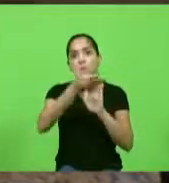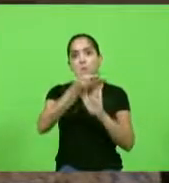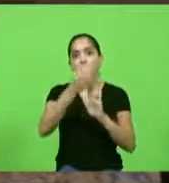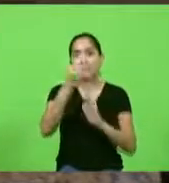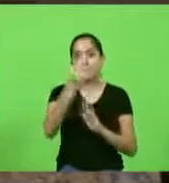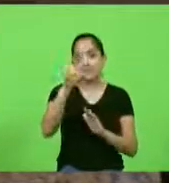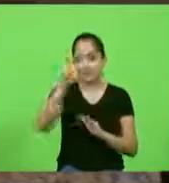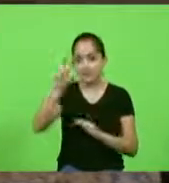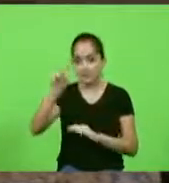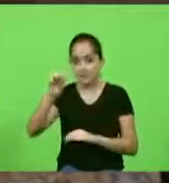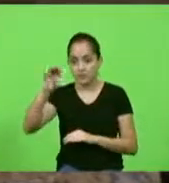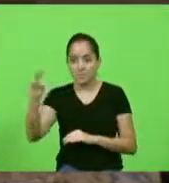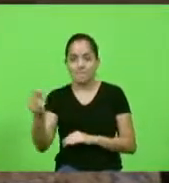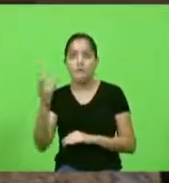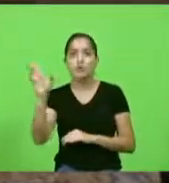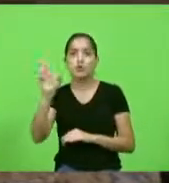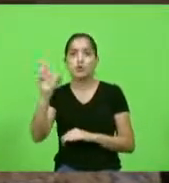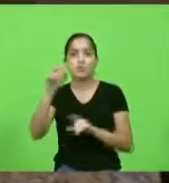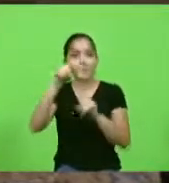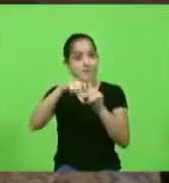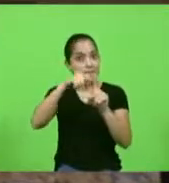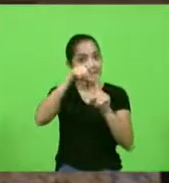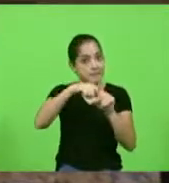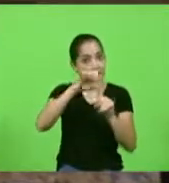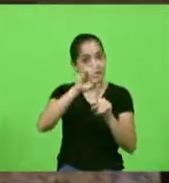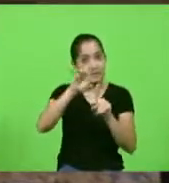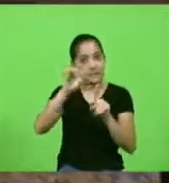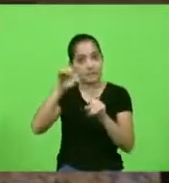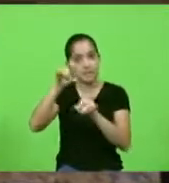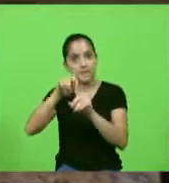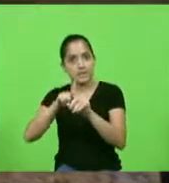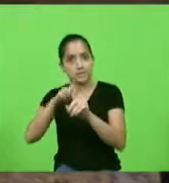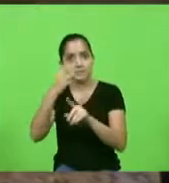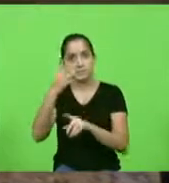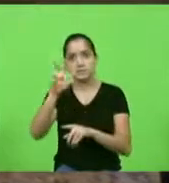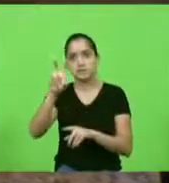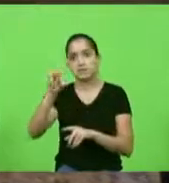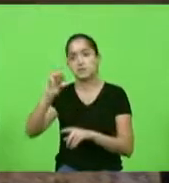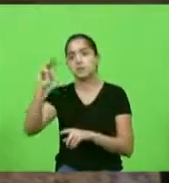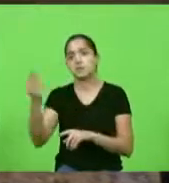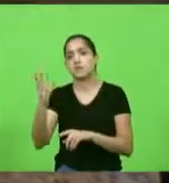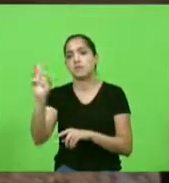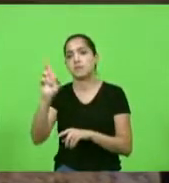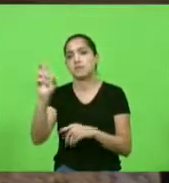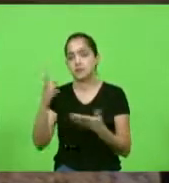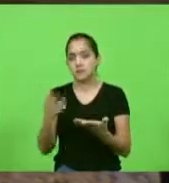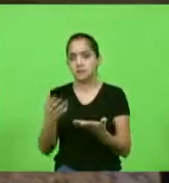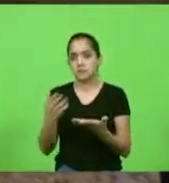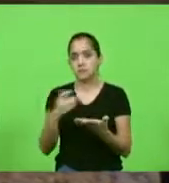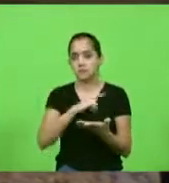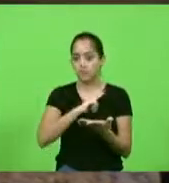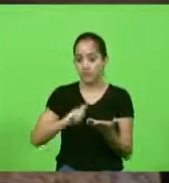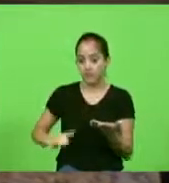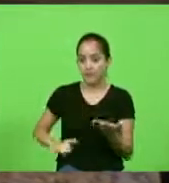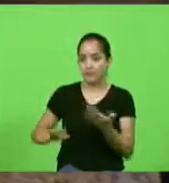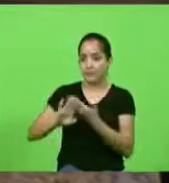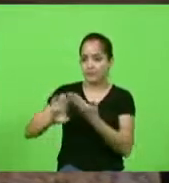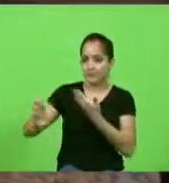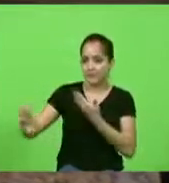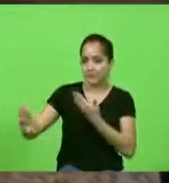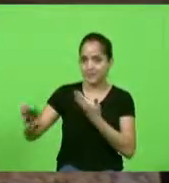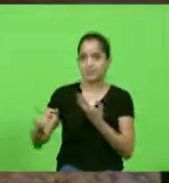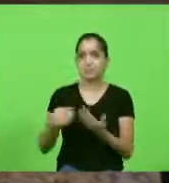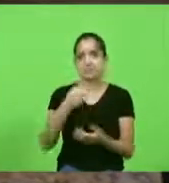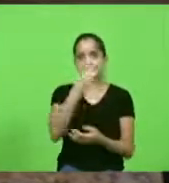reais esse é o custo mensal 350 milhões de reais nós temos um governador afastado por causa de